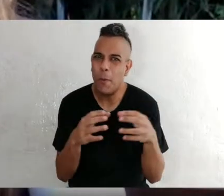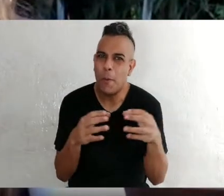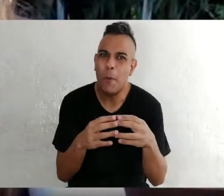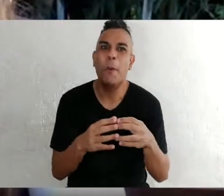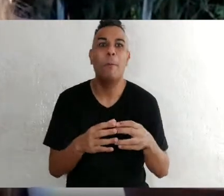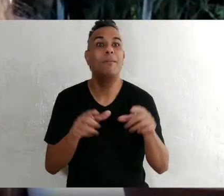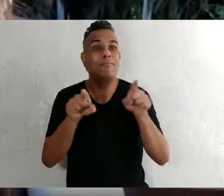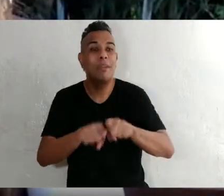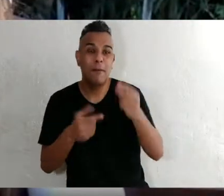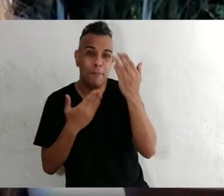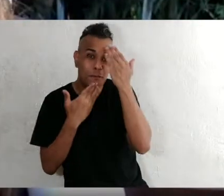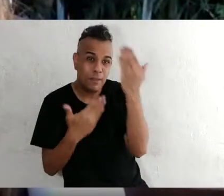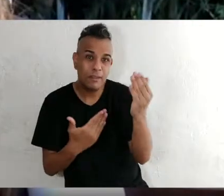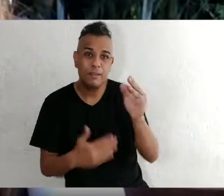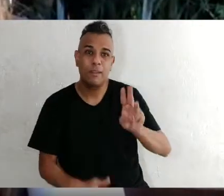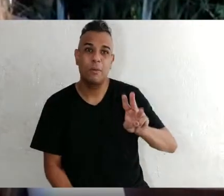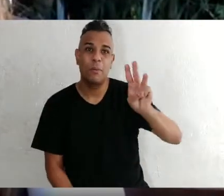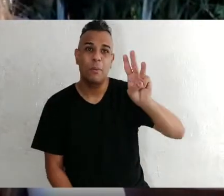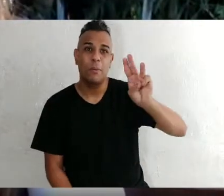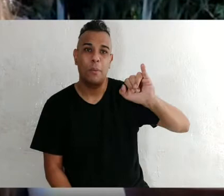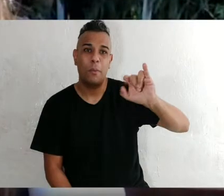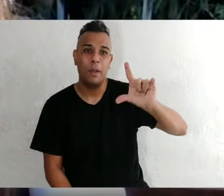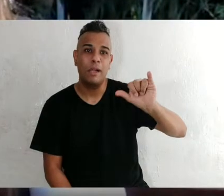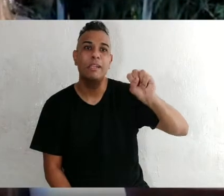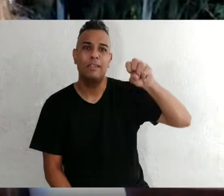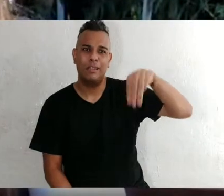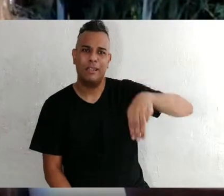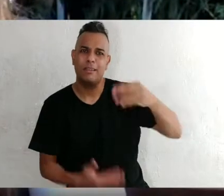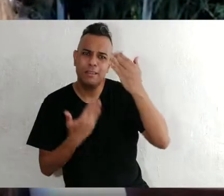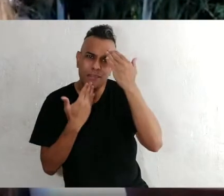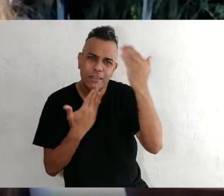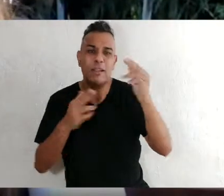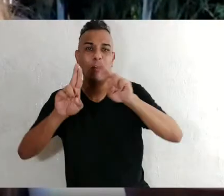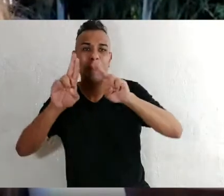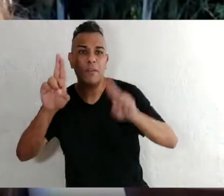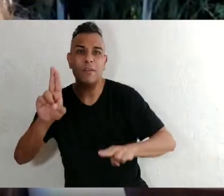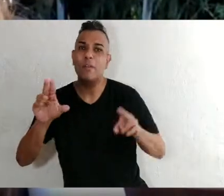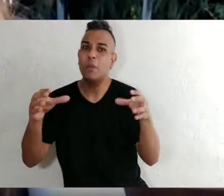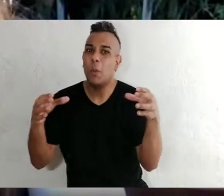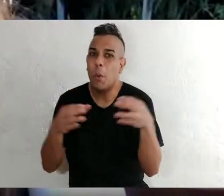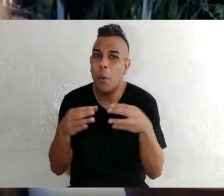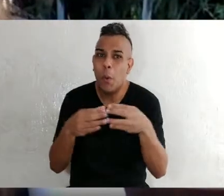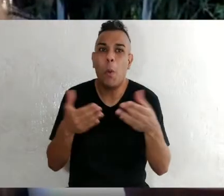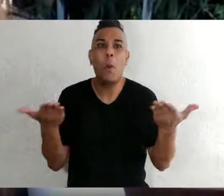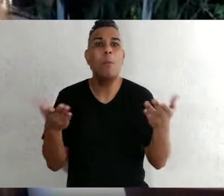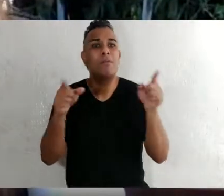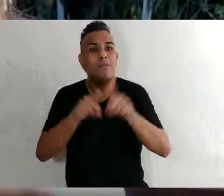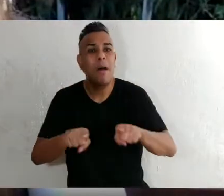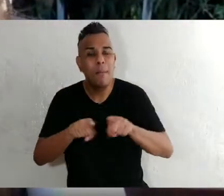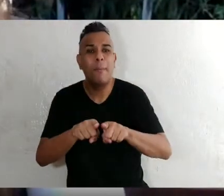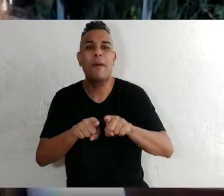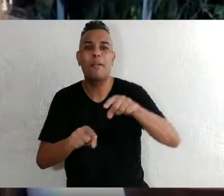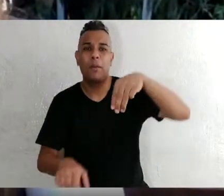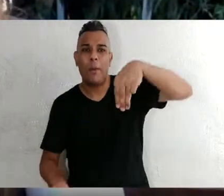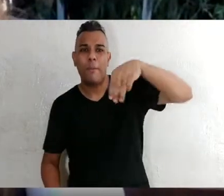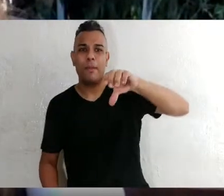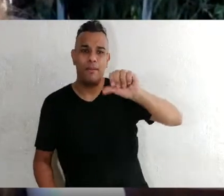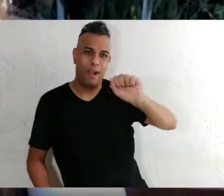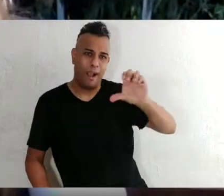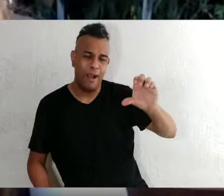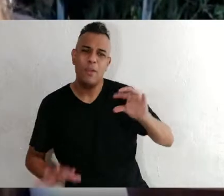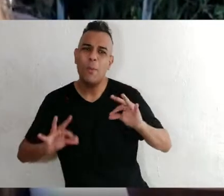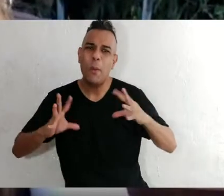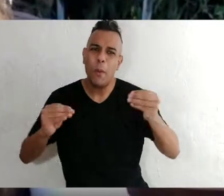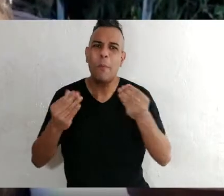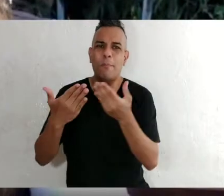pesquisador da COP, da UFRJ, e os membros do nosso grupo MCCAC, que estiveram conosco em todo o processo,